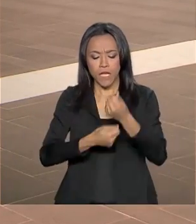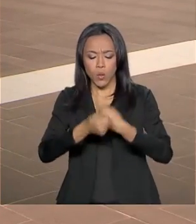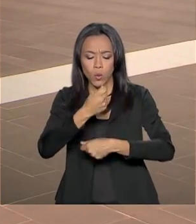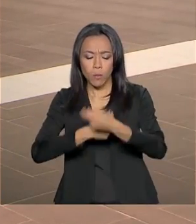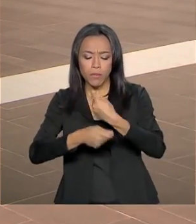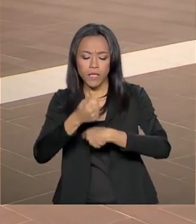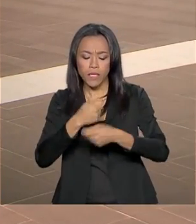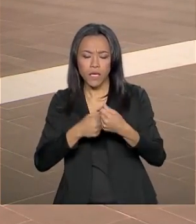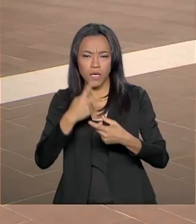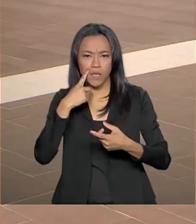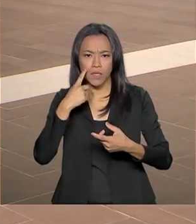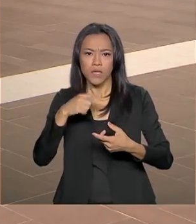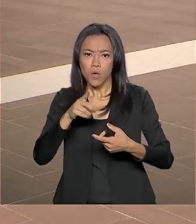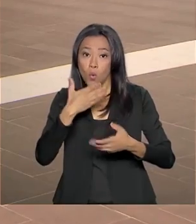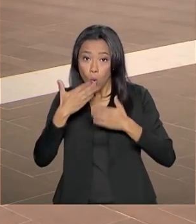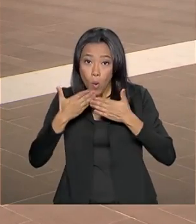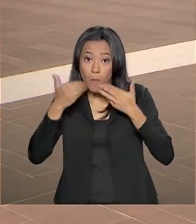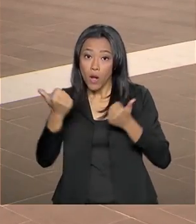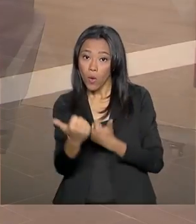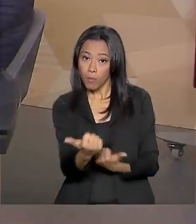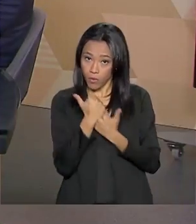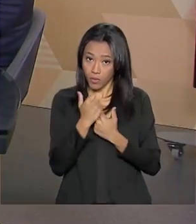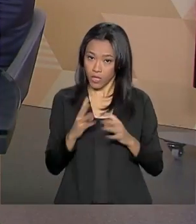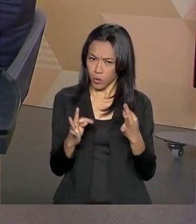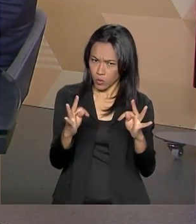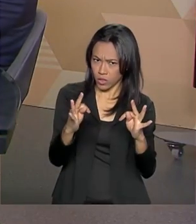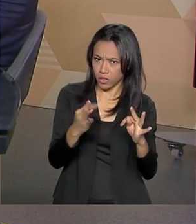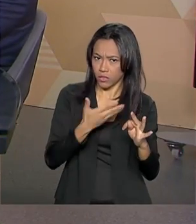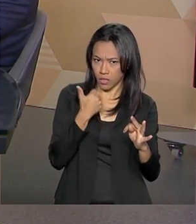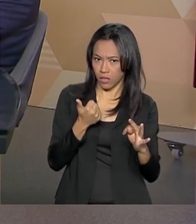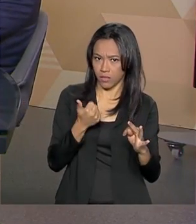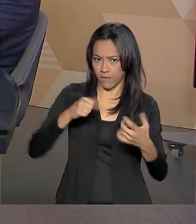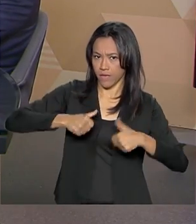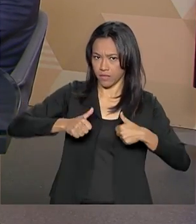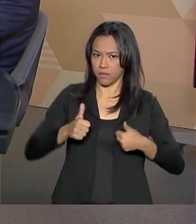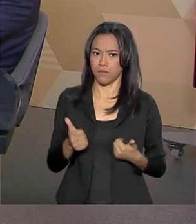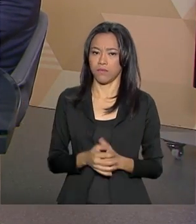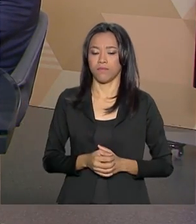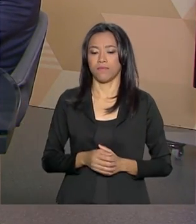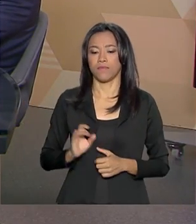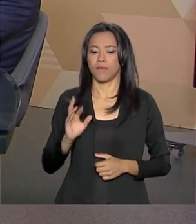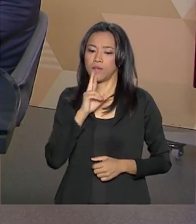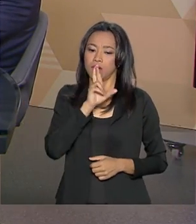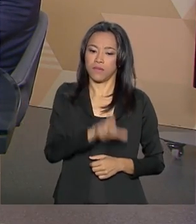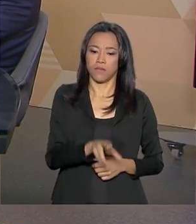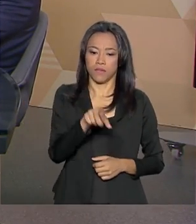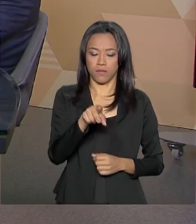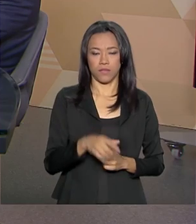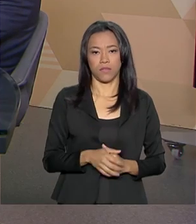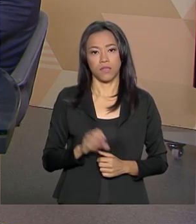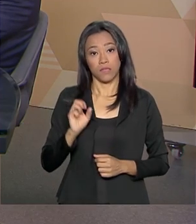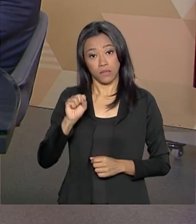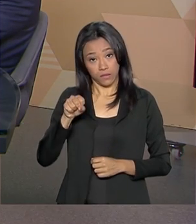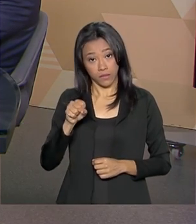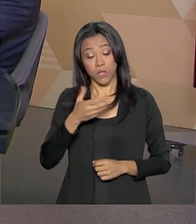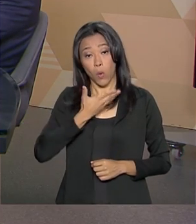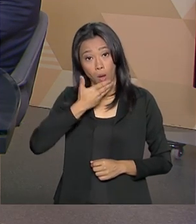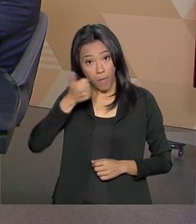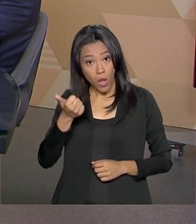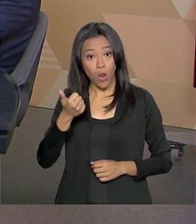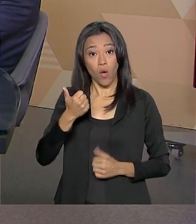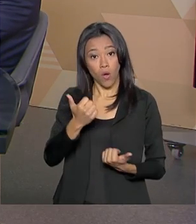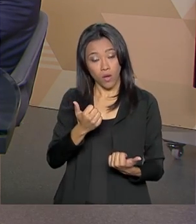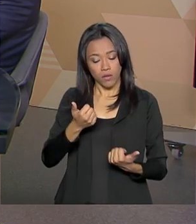gerada com a melhoria das tecnologias? Sim, Júlia. Com a melhoria da tecnologia,